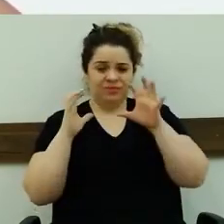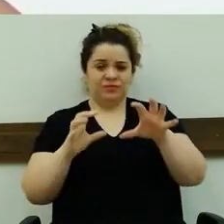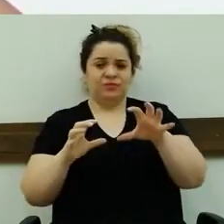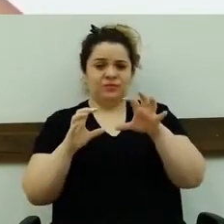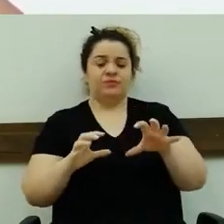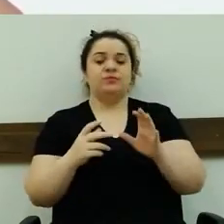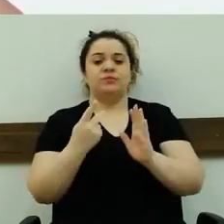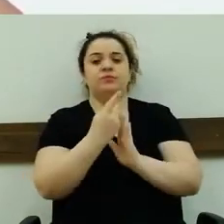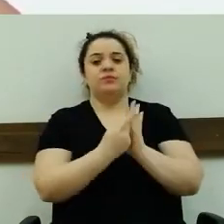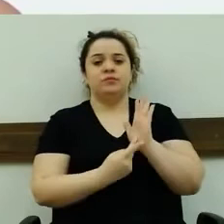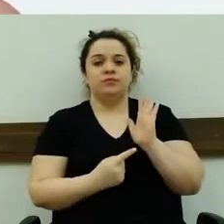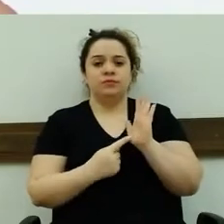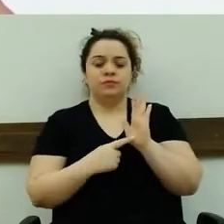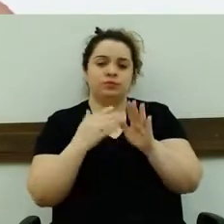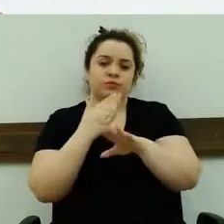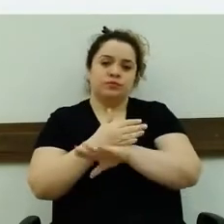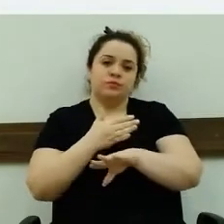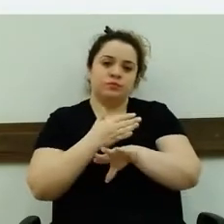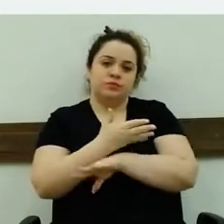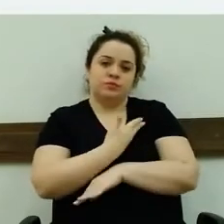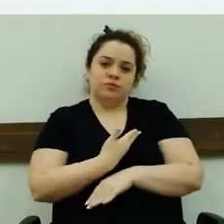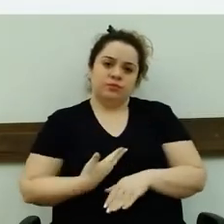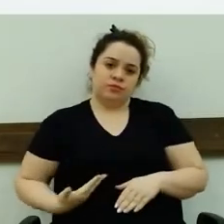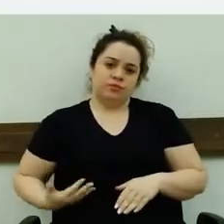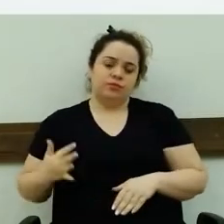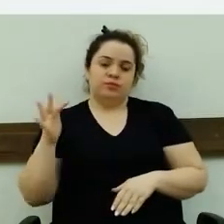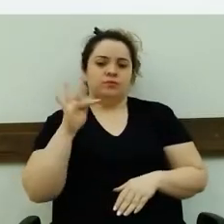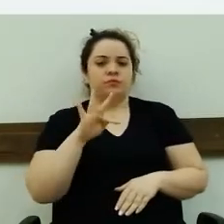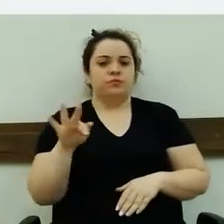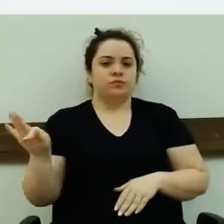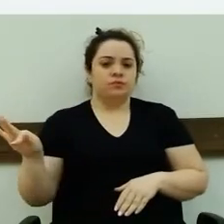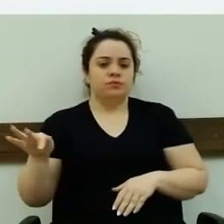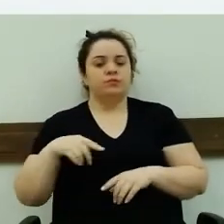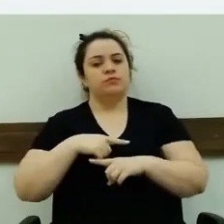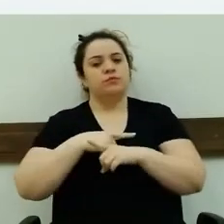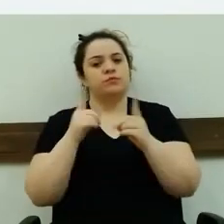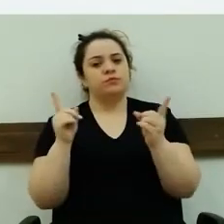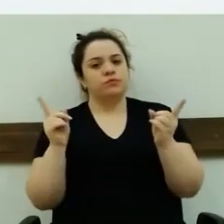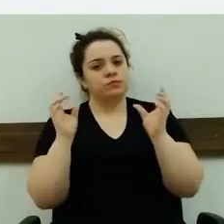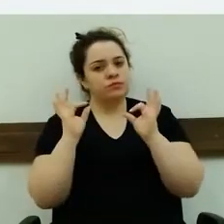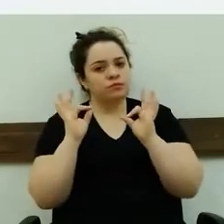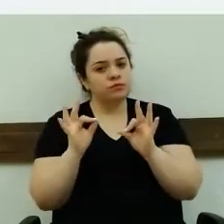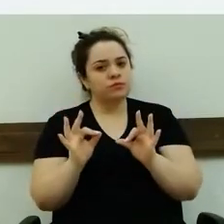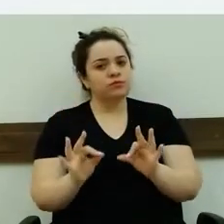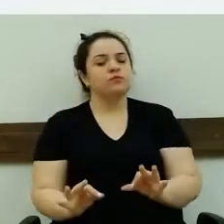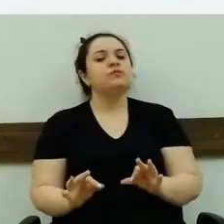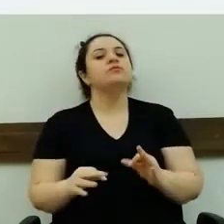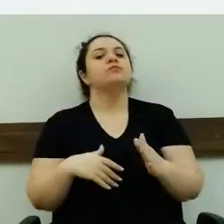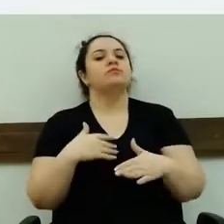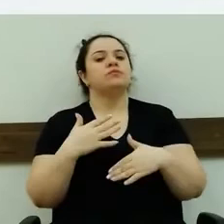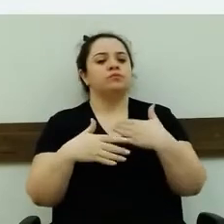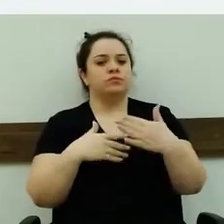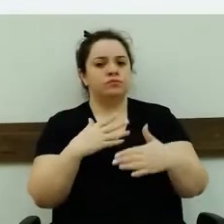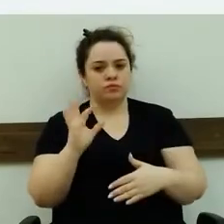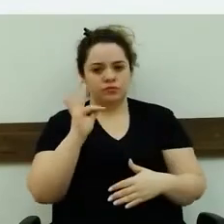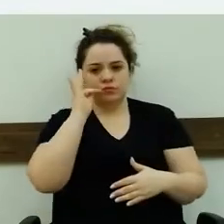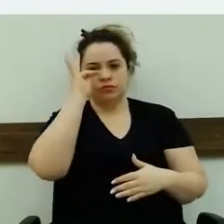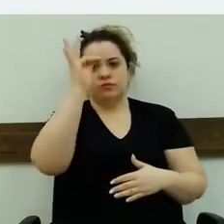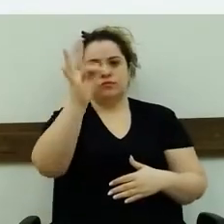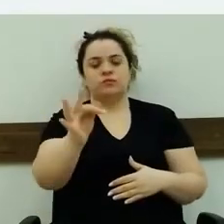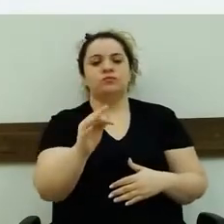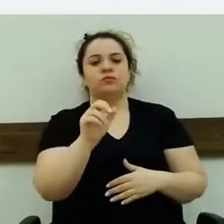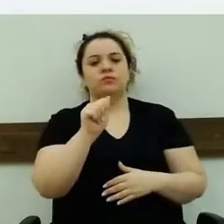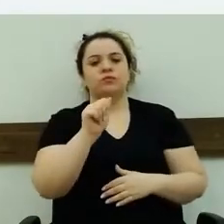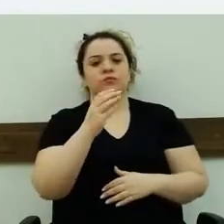com participação do governo federal, mas com certeza isso se tornará numa ação civil pública